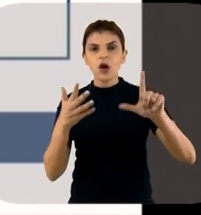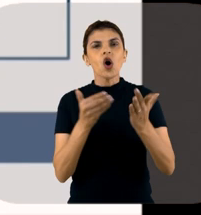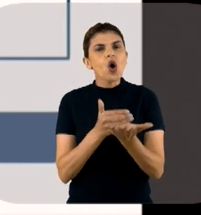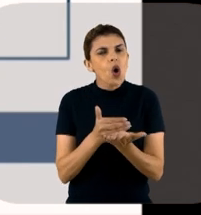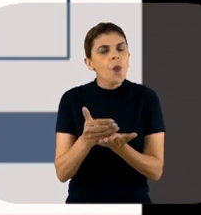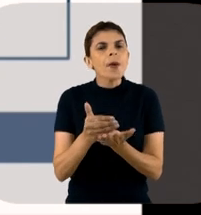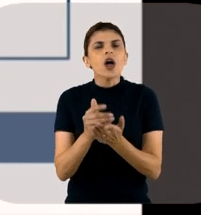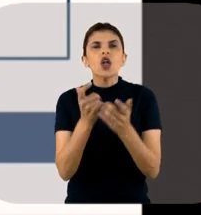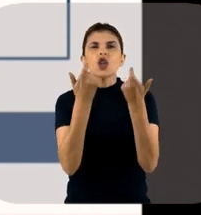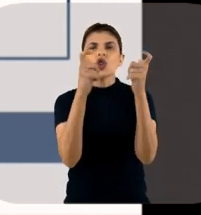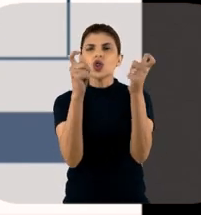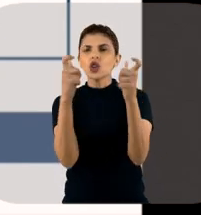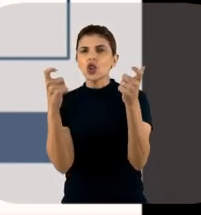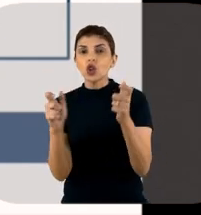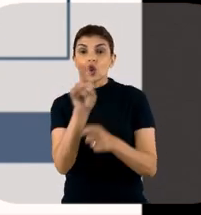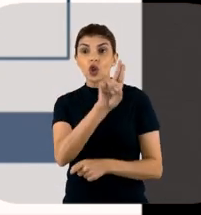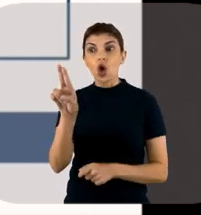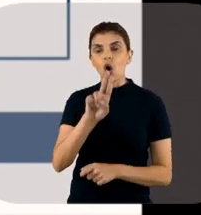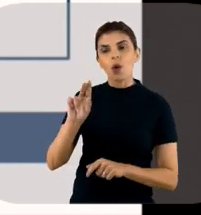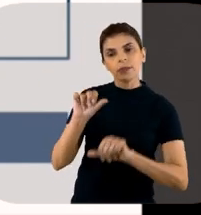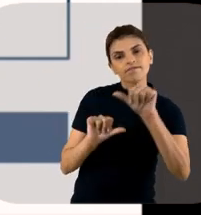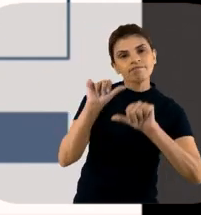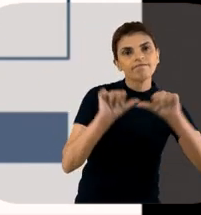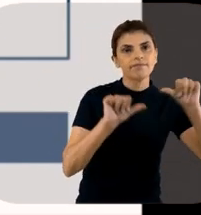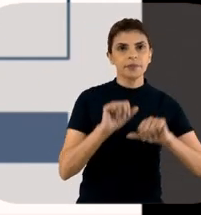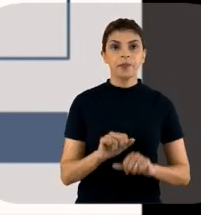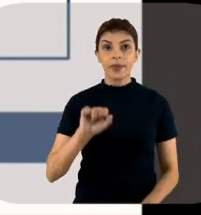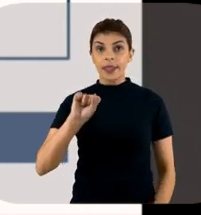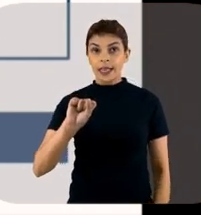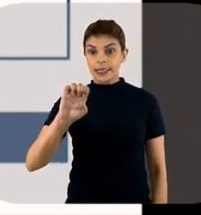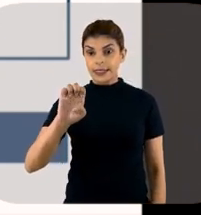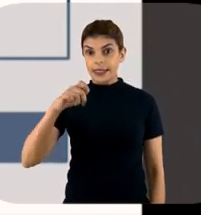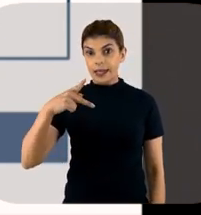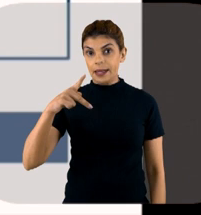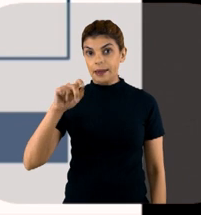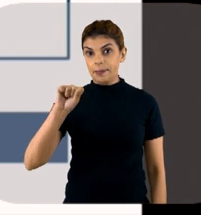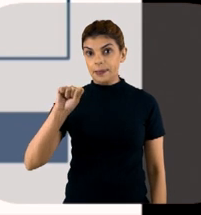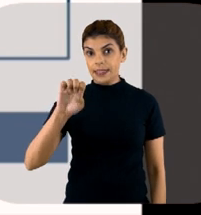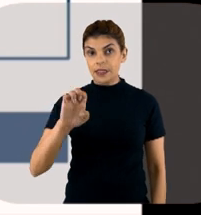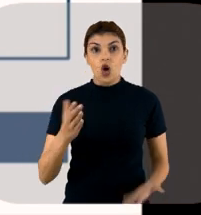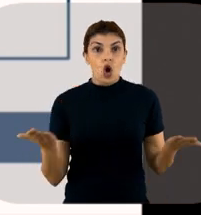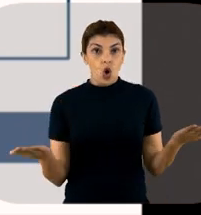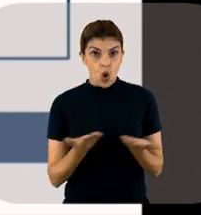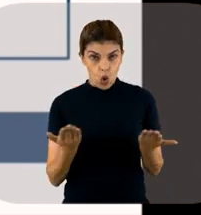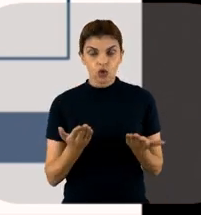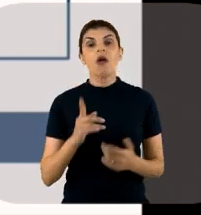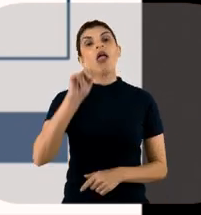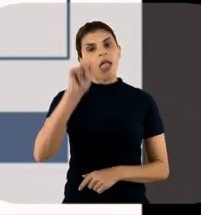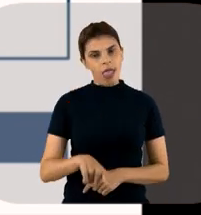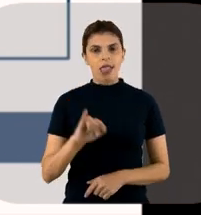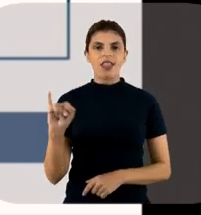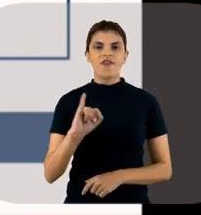renomear, talvez, algumas situações. A sepsis, hoje,